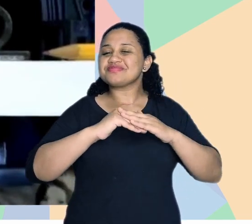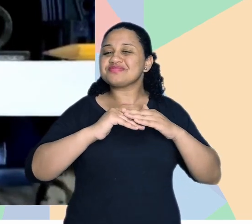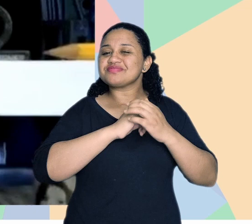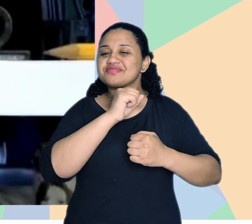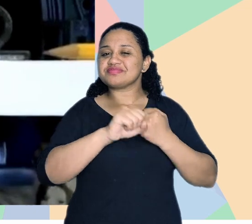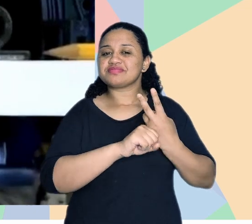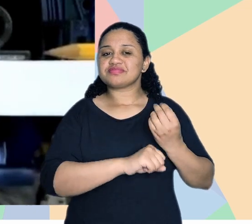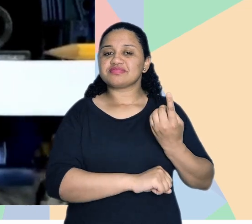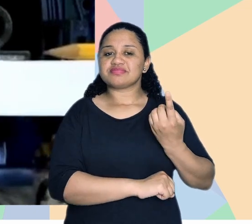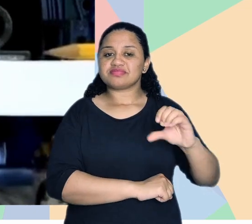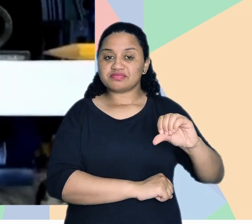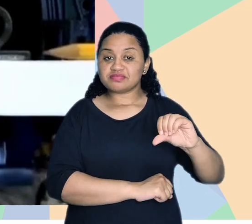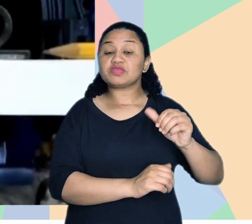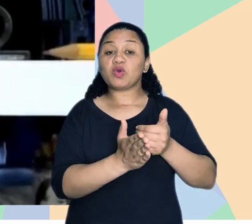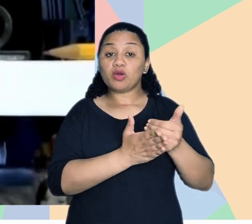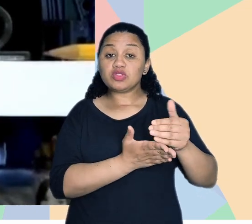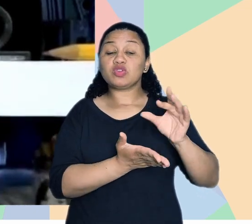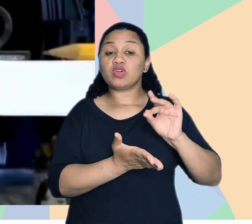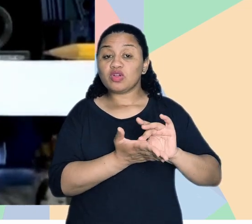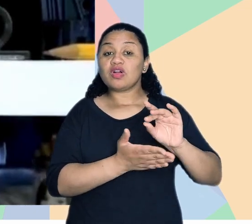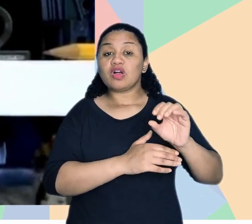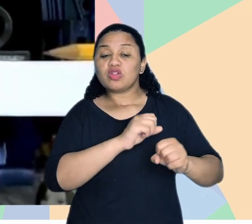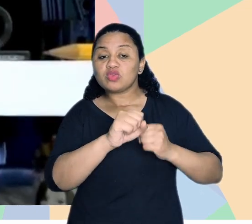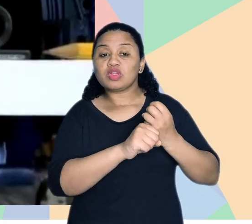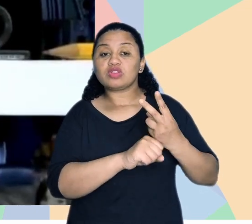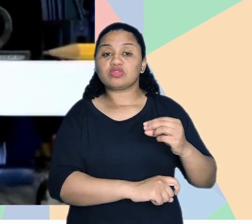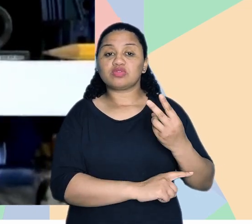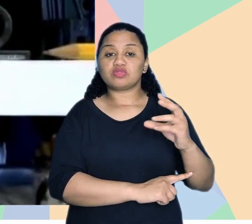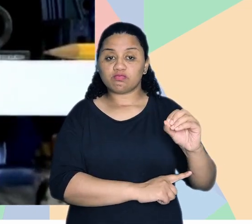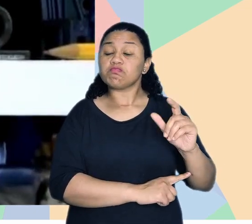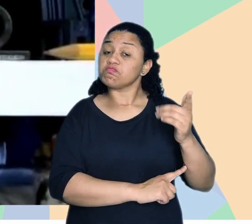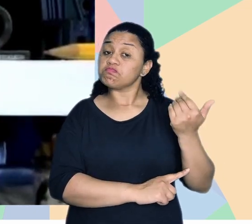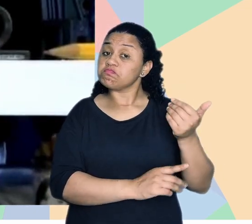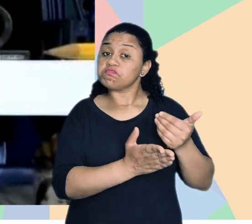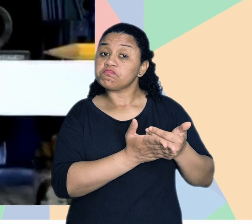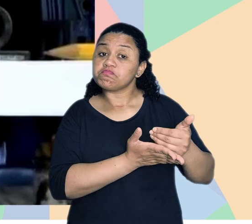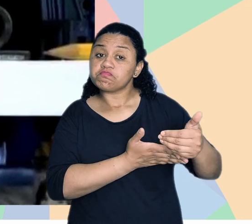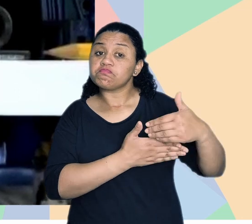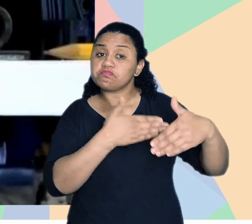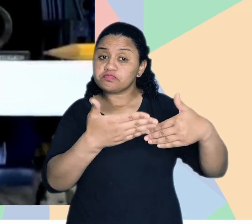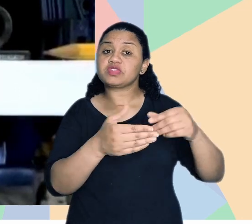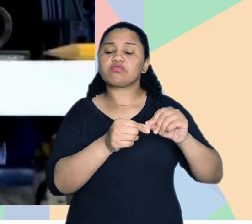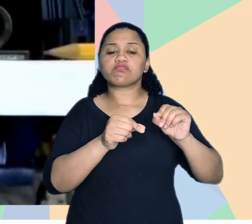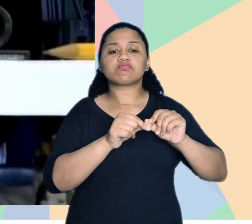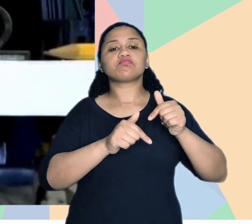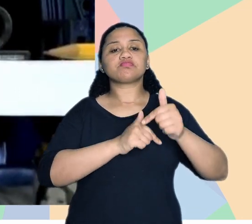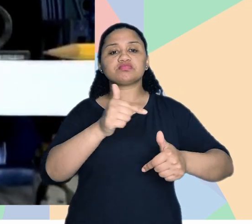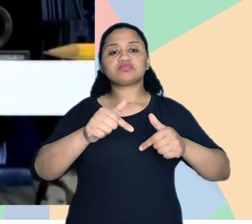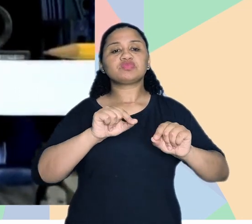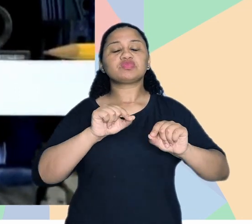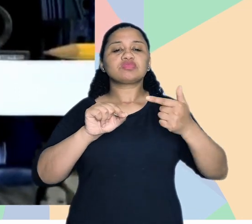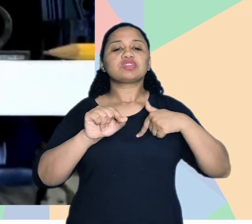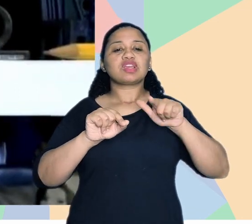nele, né, com muito carinho lá em 2019, daí ele começou a entrar em vigor em 2020, e desde lá, a gente